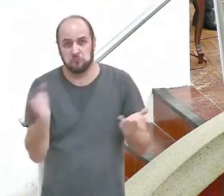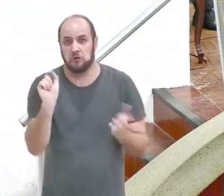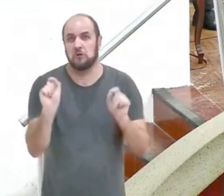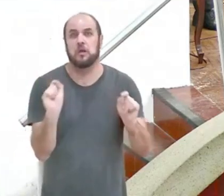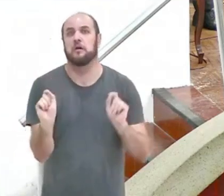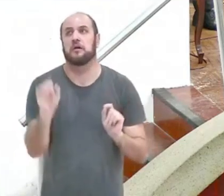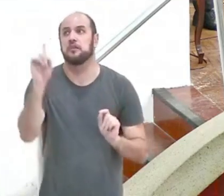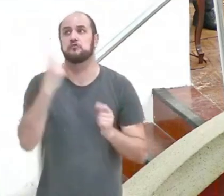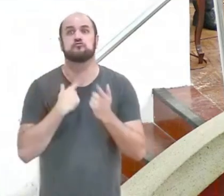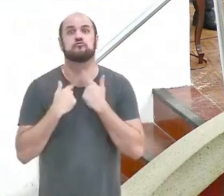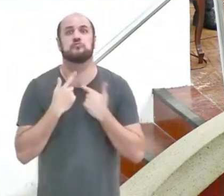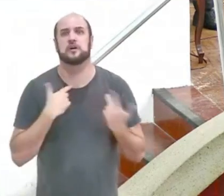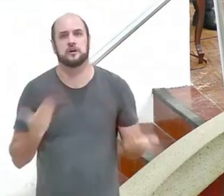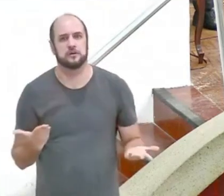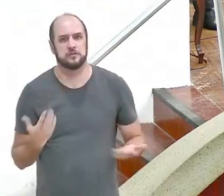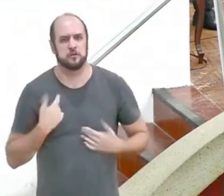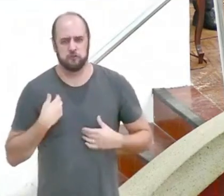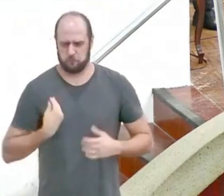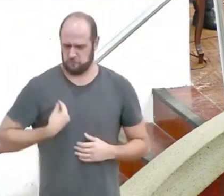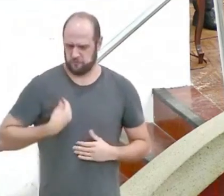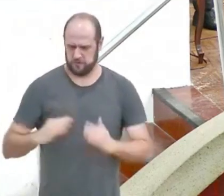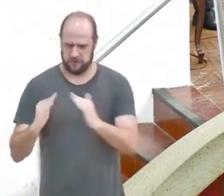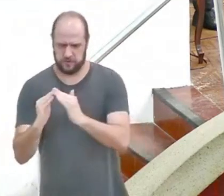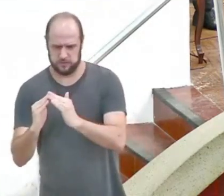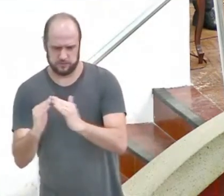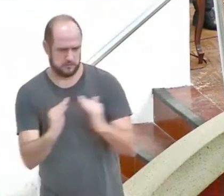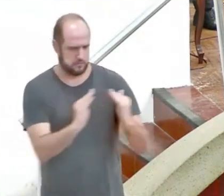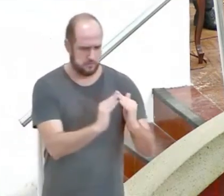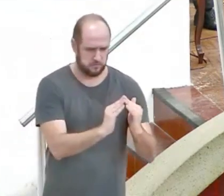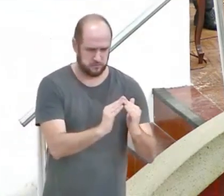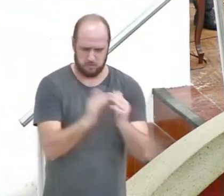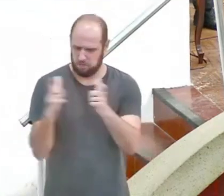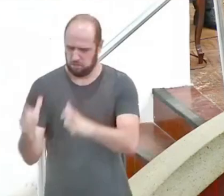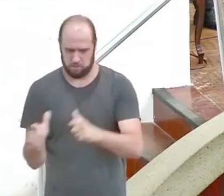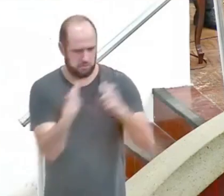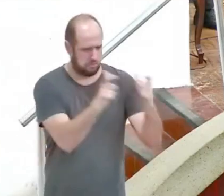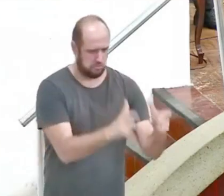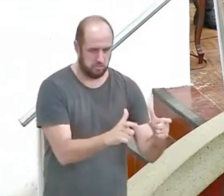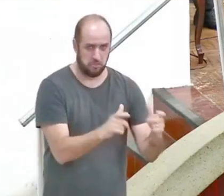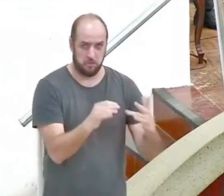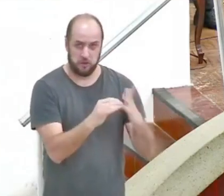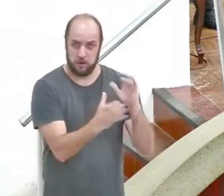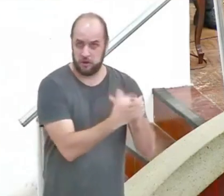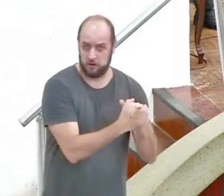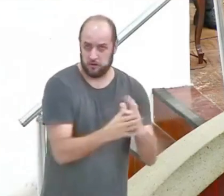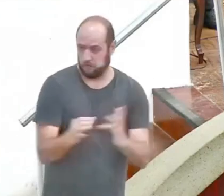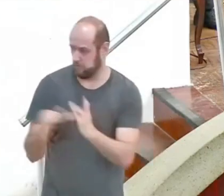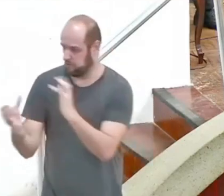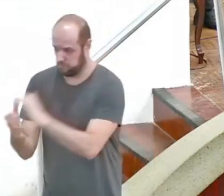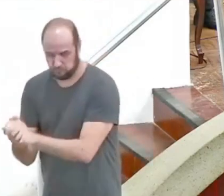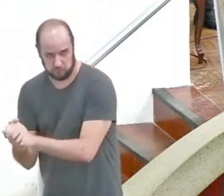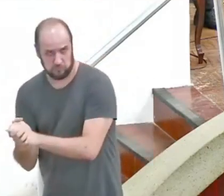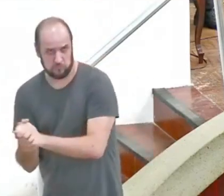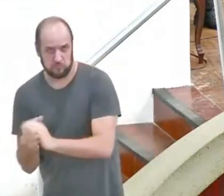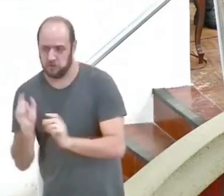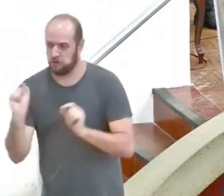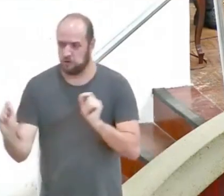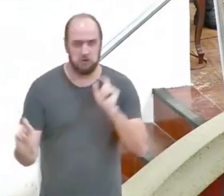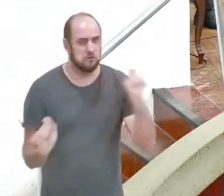Senhor quer que eu faça? Será que Ele quer que eu more aqui? Ou more lá? Caso com este, caso com aquele,